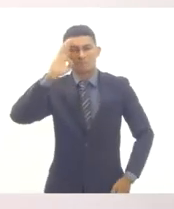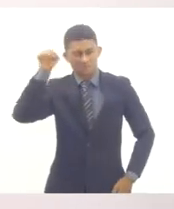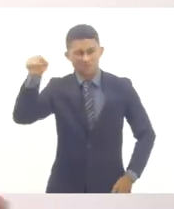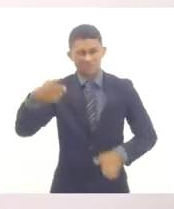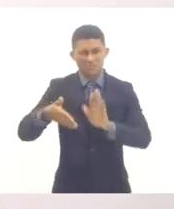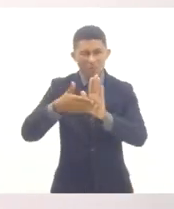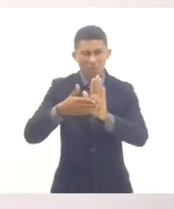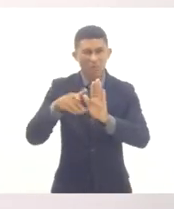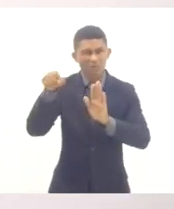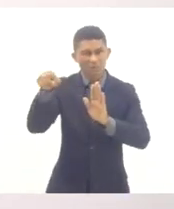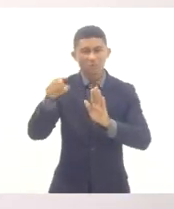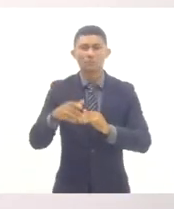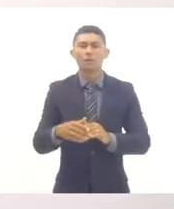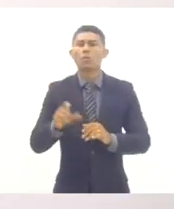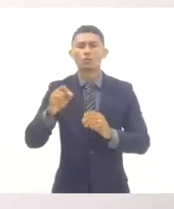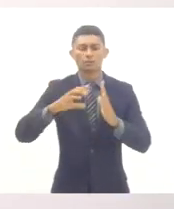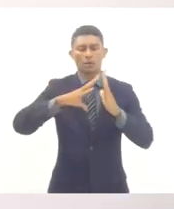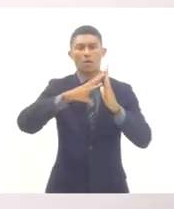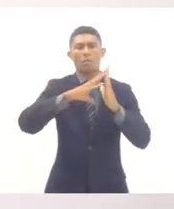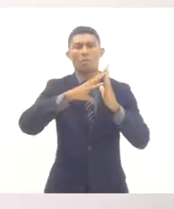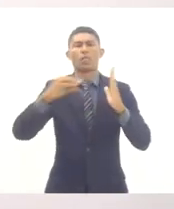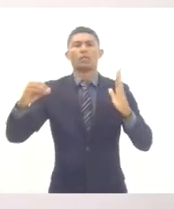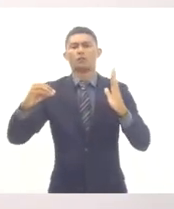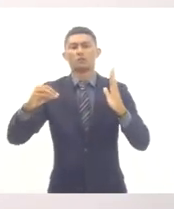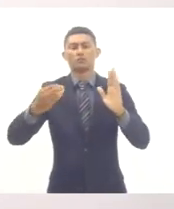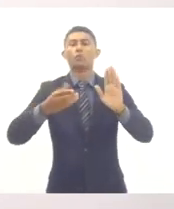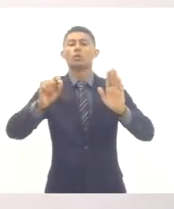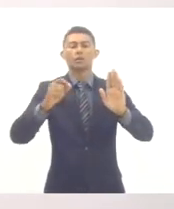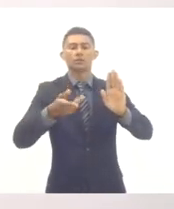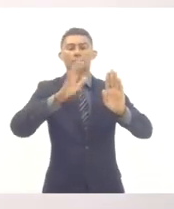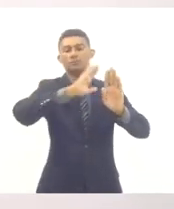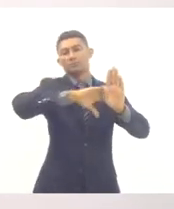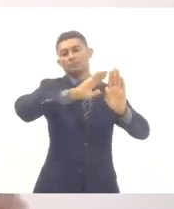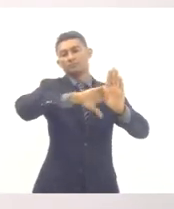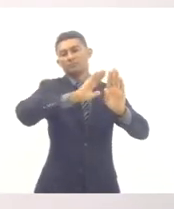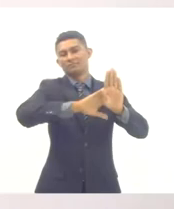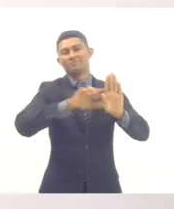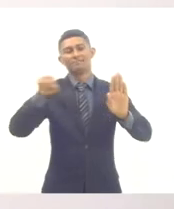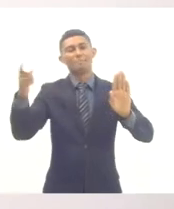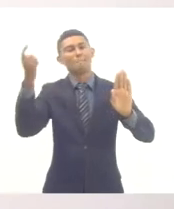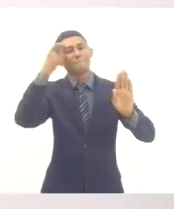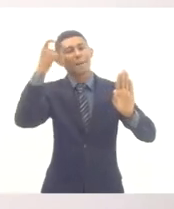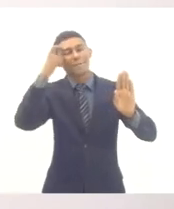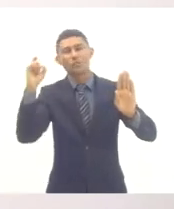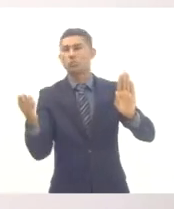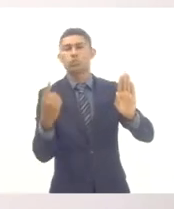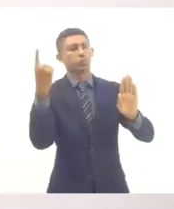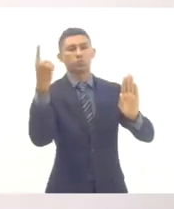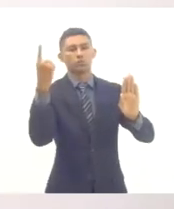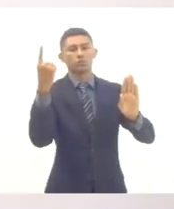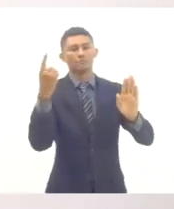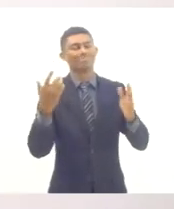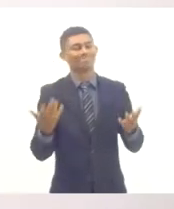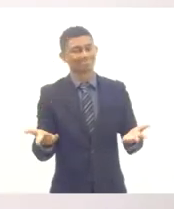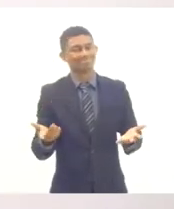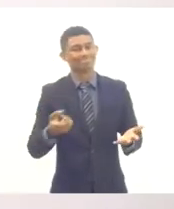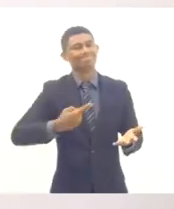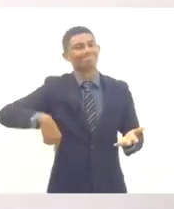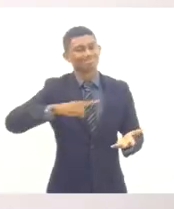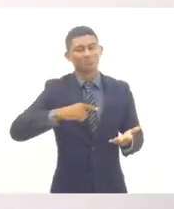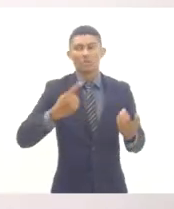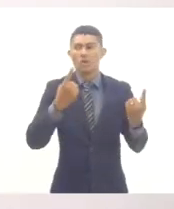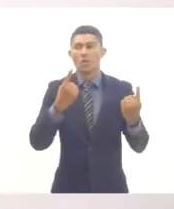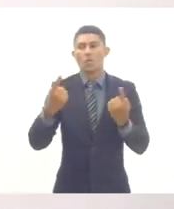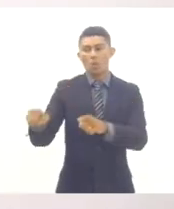que traz uma ideologia por trás, a ideologia do pensamento único, e nós, com certeza, somos